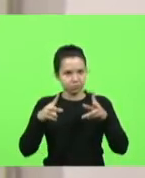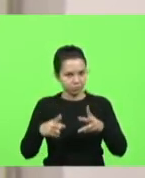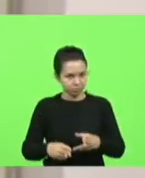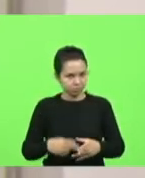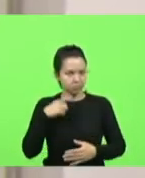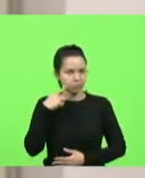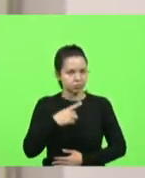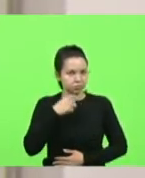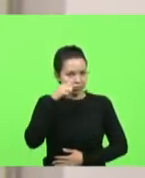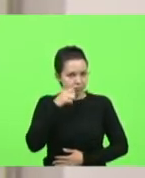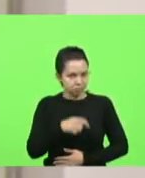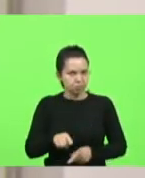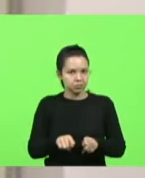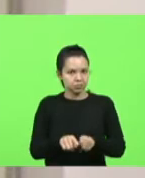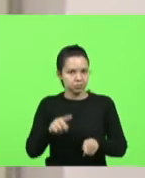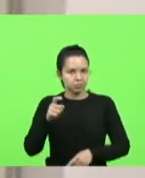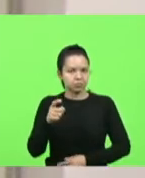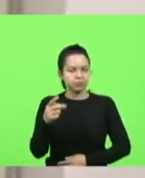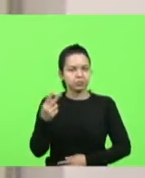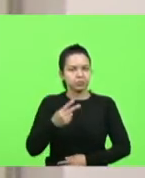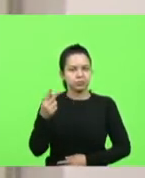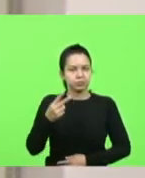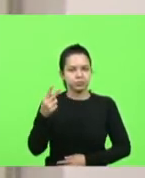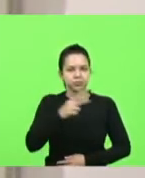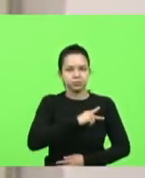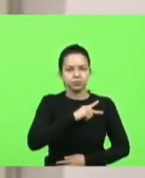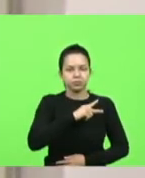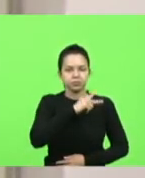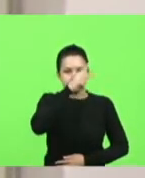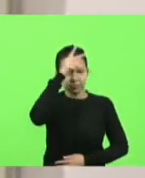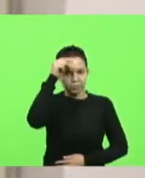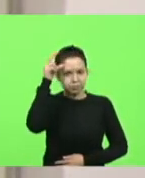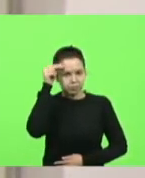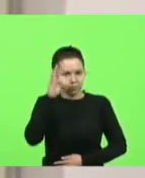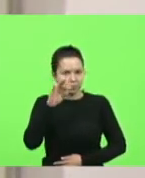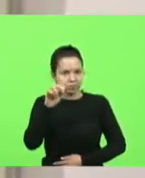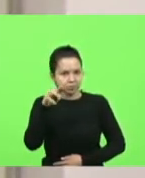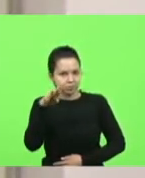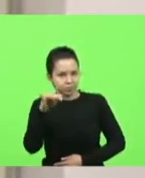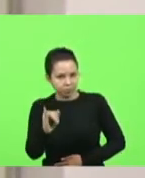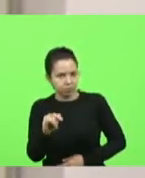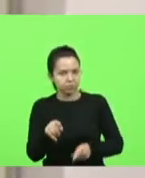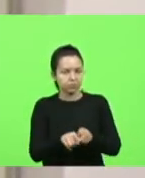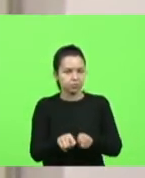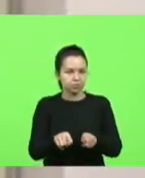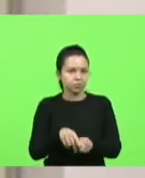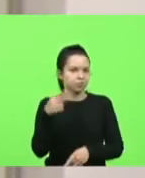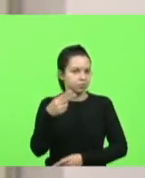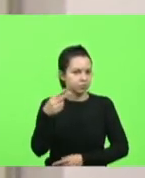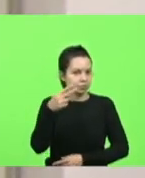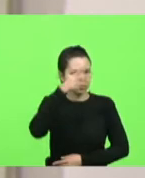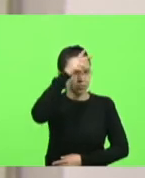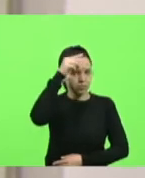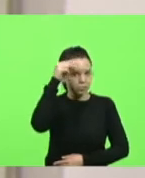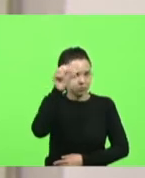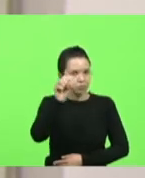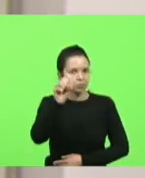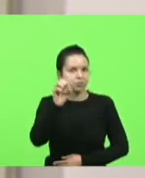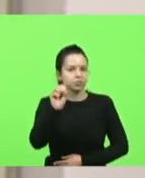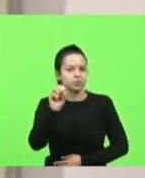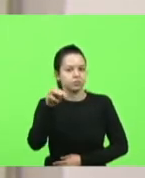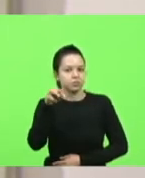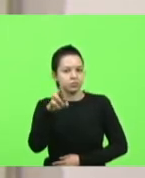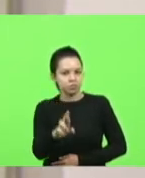do vice-prefeito Tute de Joaçaba um grande amigo e do vice-prefeito Osmar de Monte Carlos